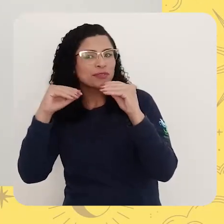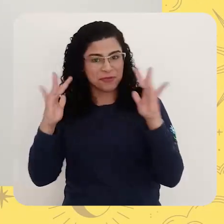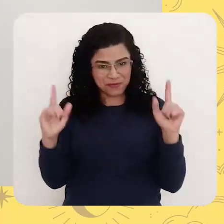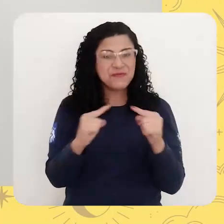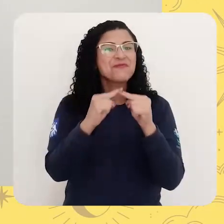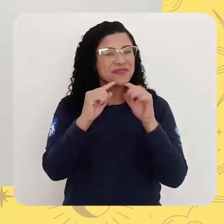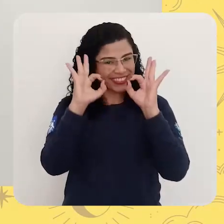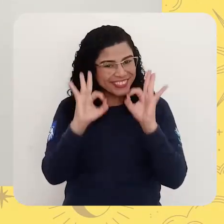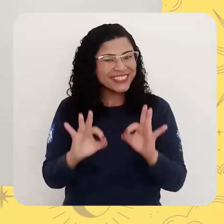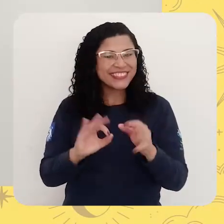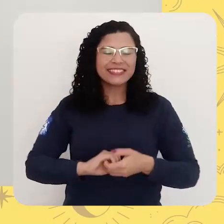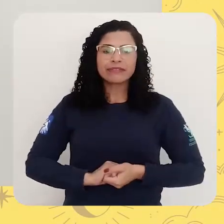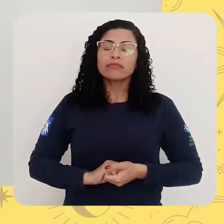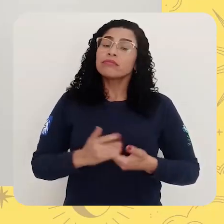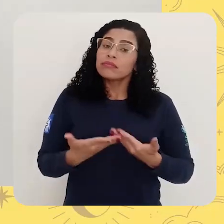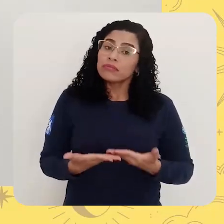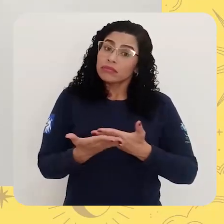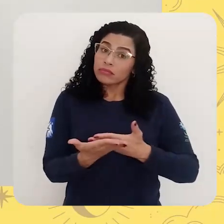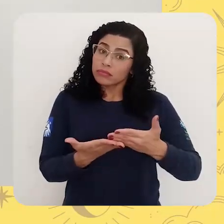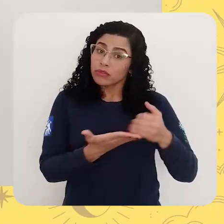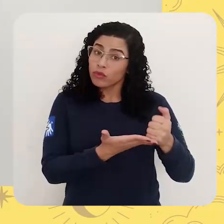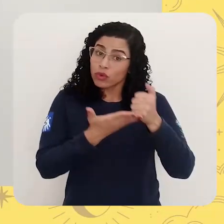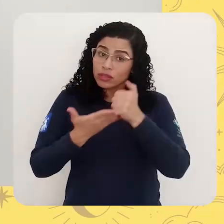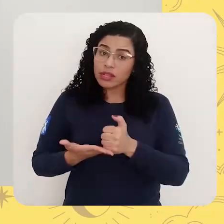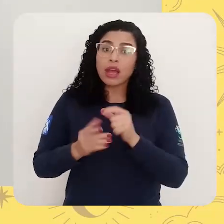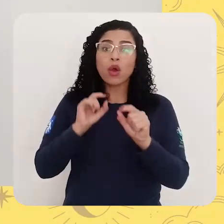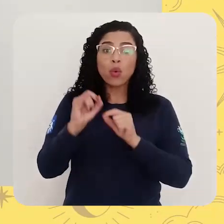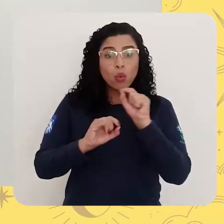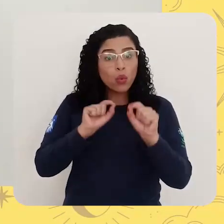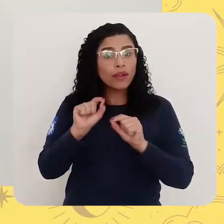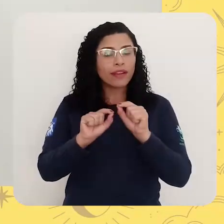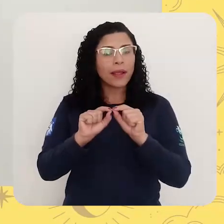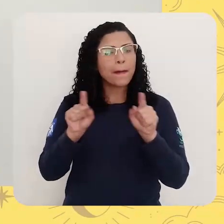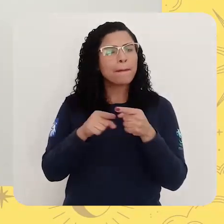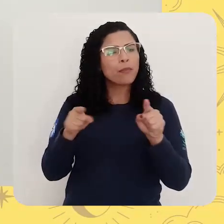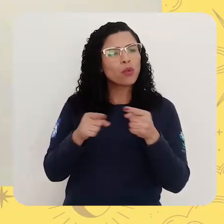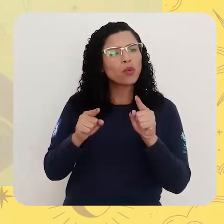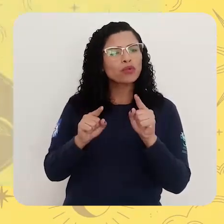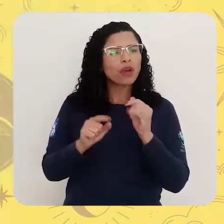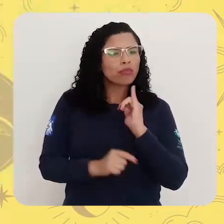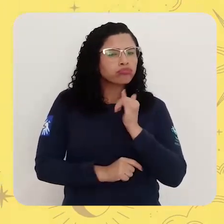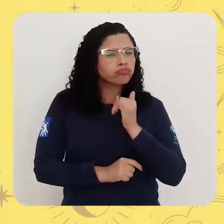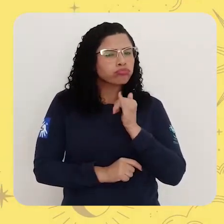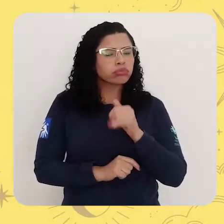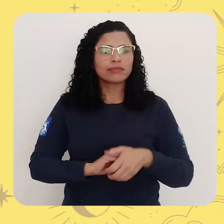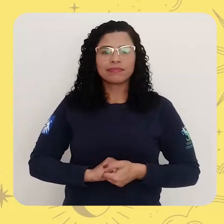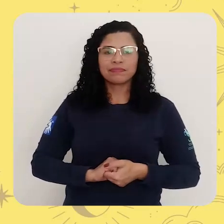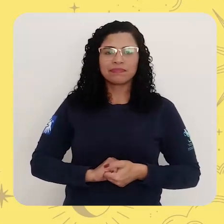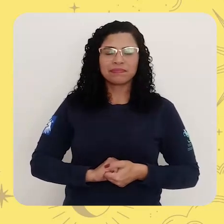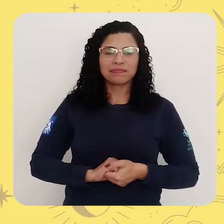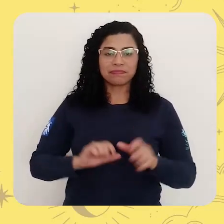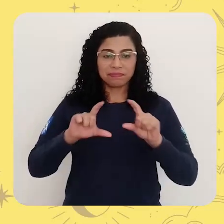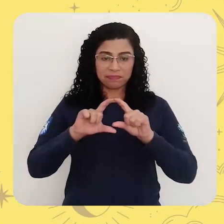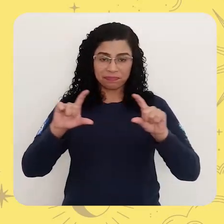Para começar, eu vou trazer para vocês aí uma parlenda. Acompanha comigo. Era uma